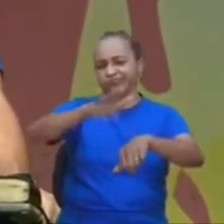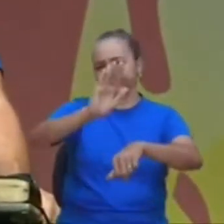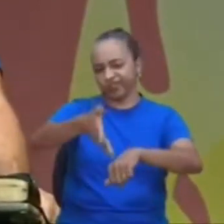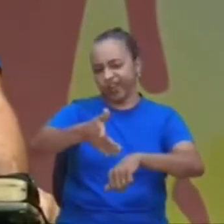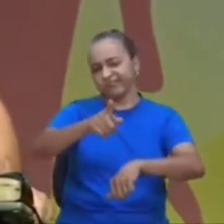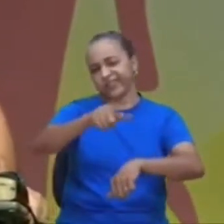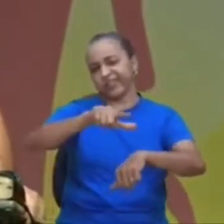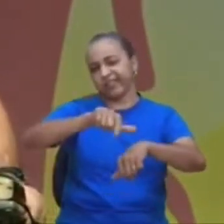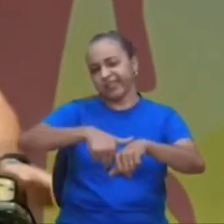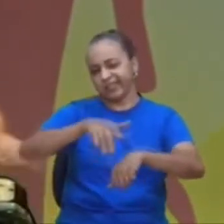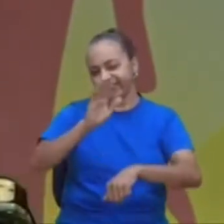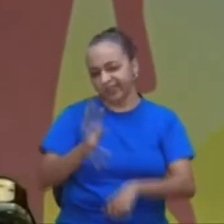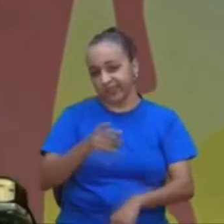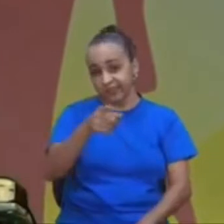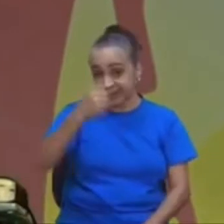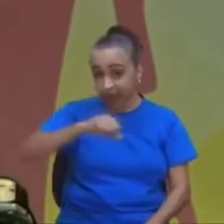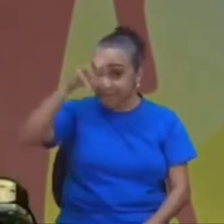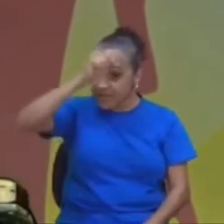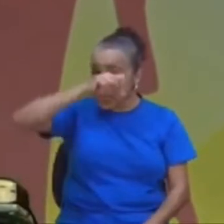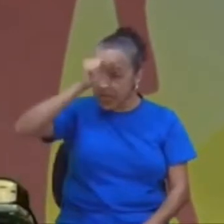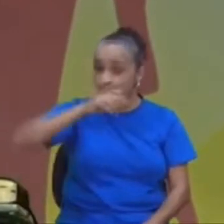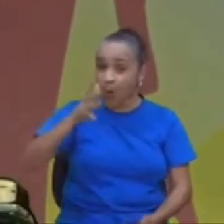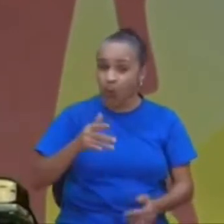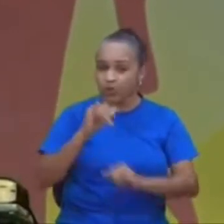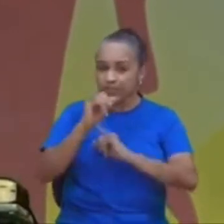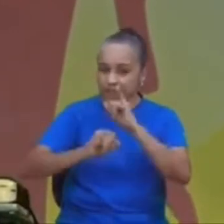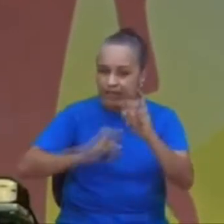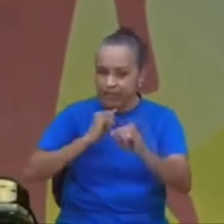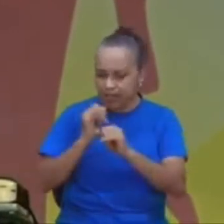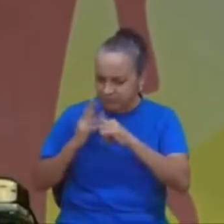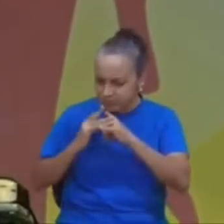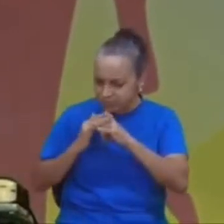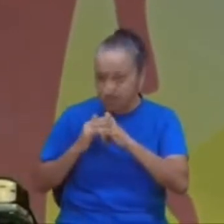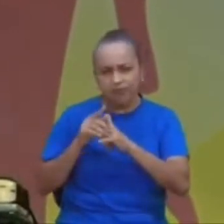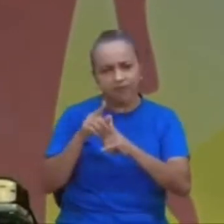você precisa aprender, e hoje na internet, você consegue aprender, coisas,